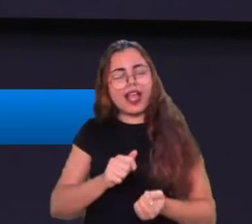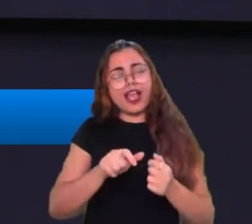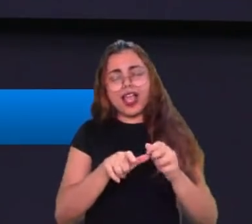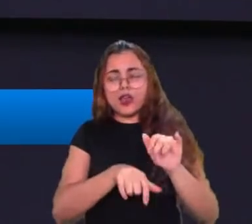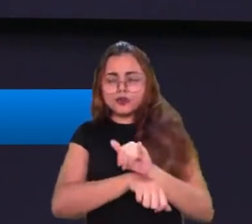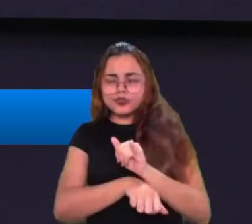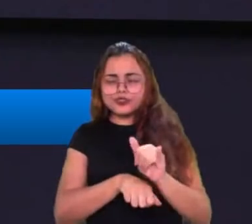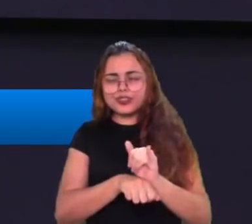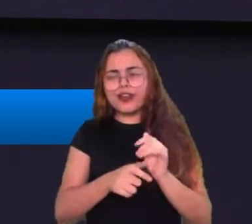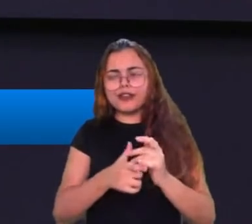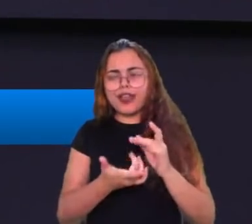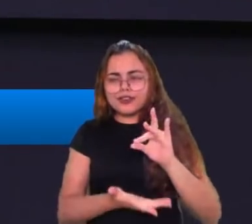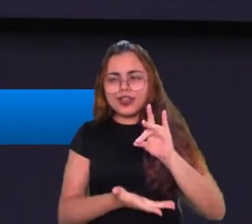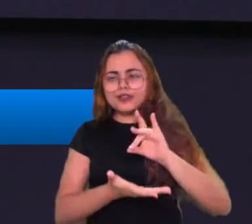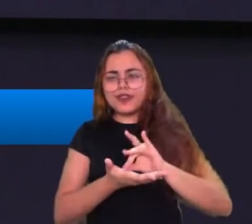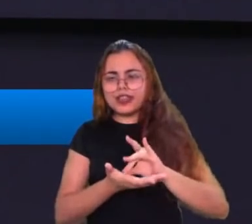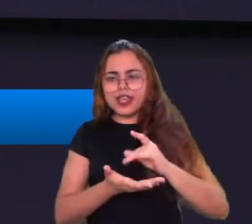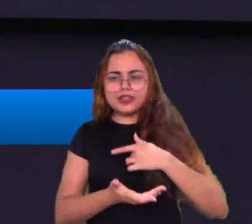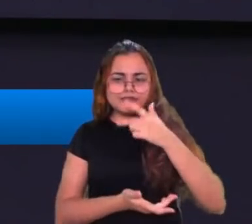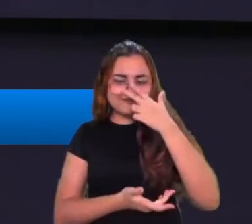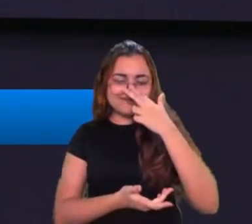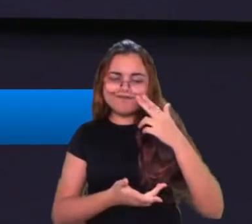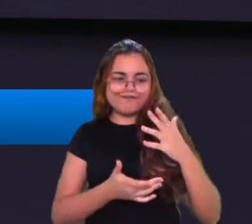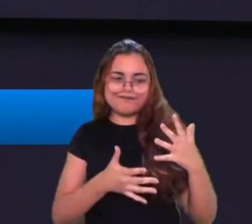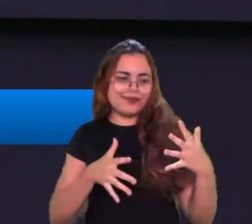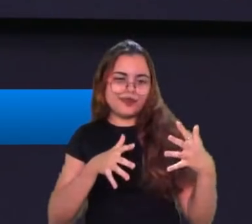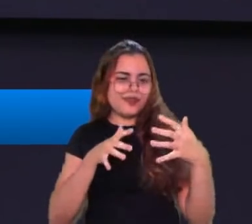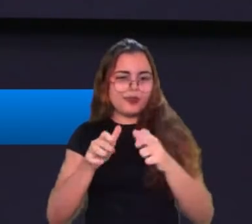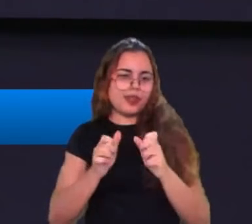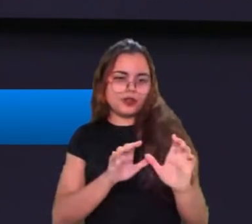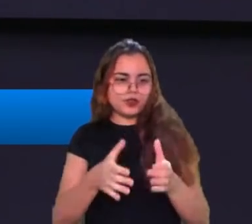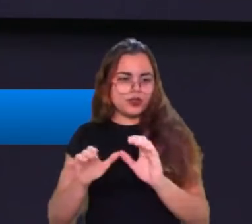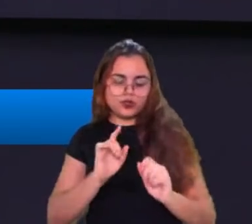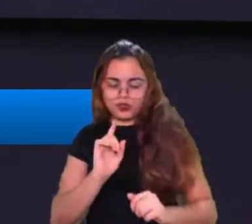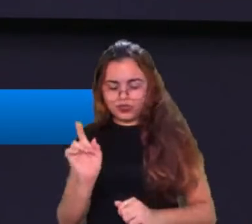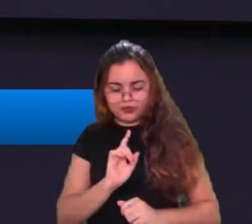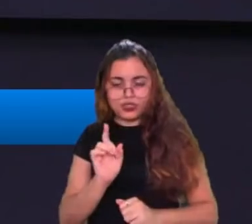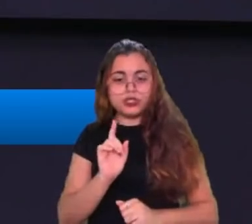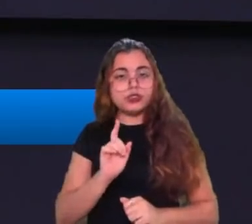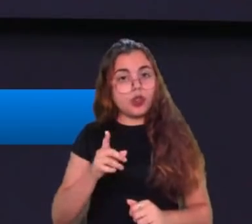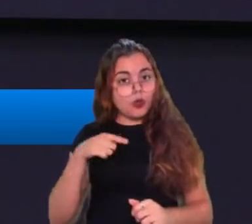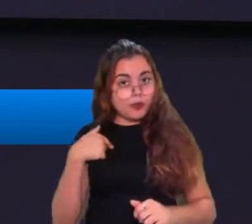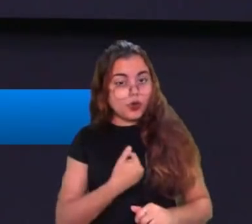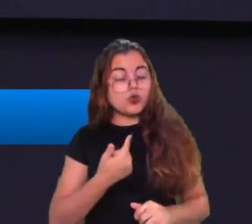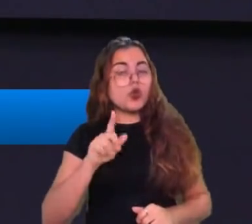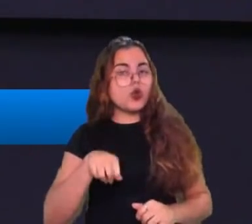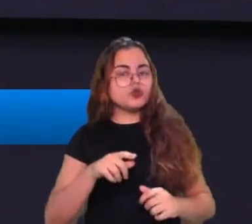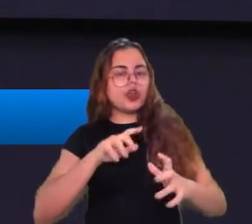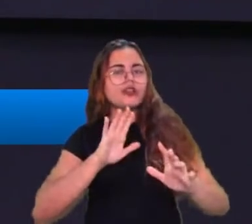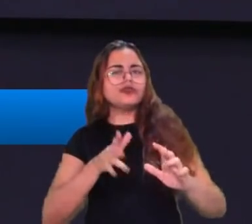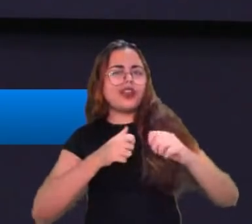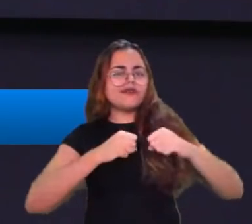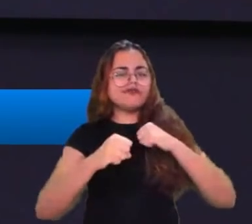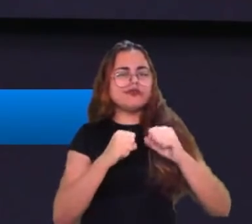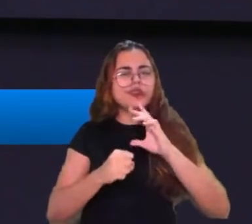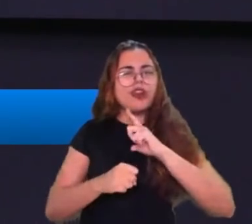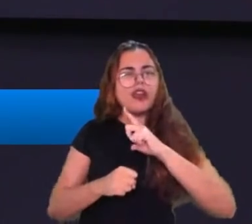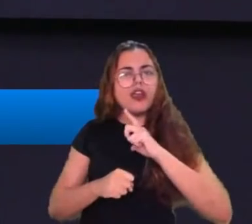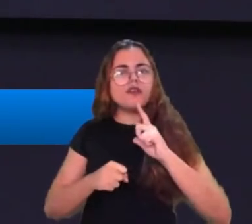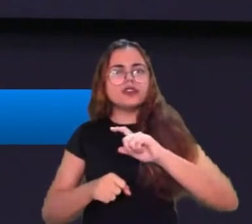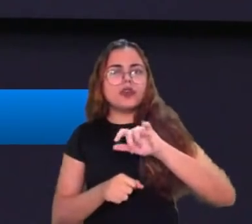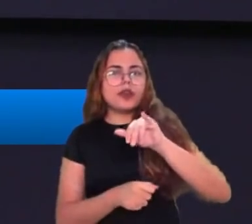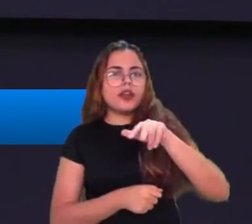eu não acho que vai servir pra todos os times, né então, pro nosso a gente ainda já começou essa discussão sobre Ivan e Jana e o suporte em geral